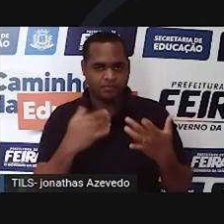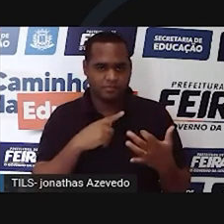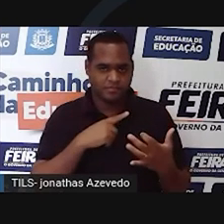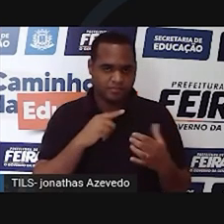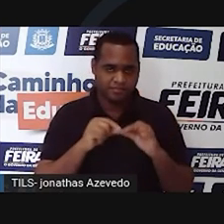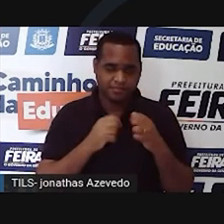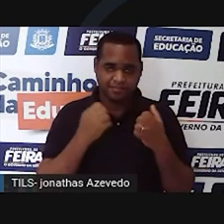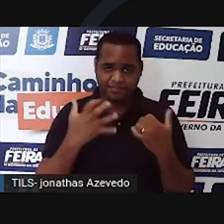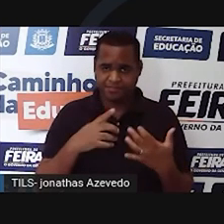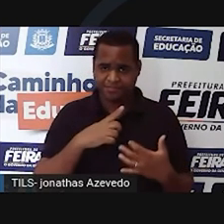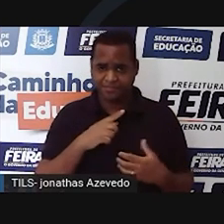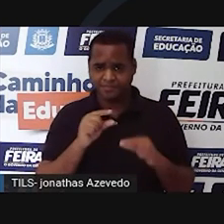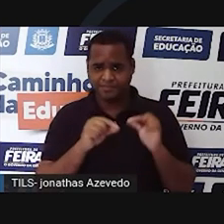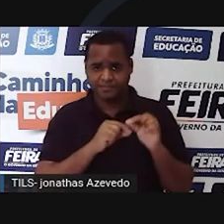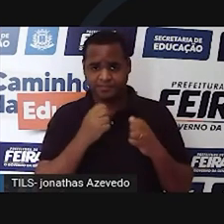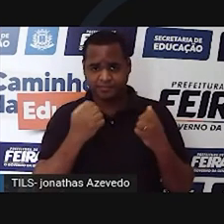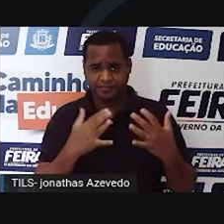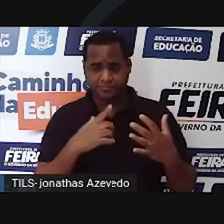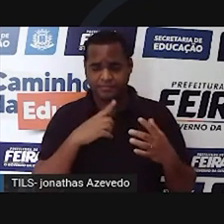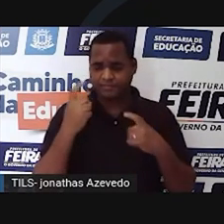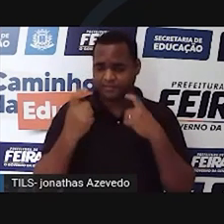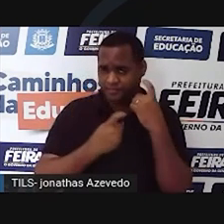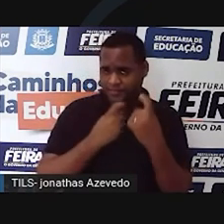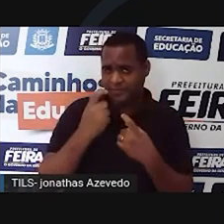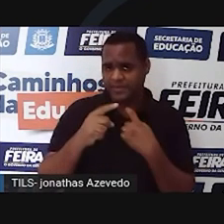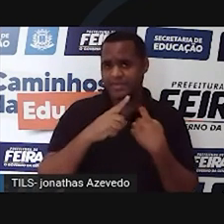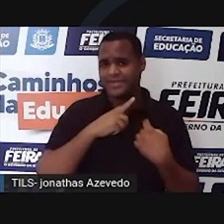a gente está muito preocupado